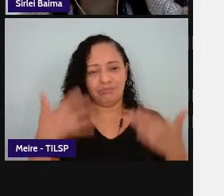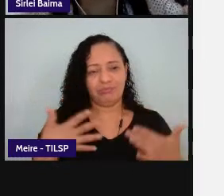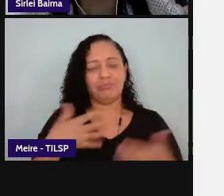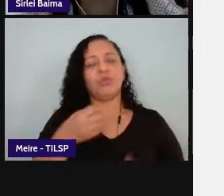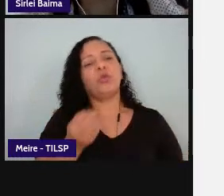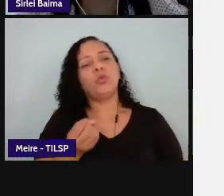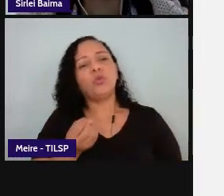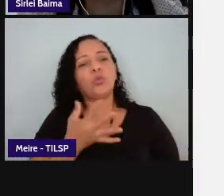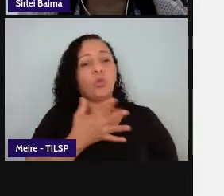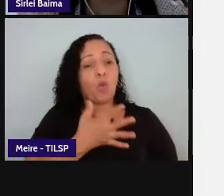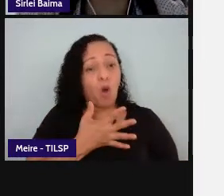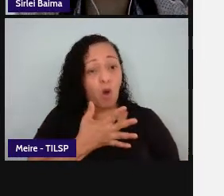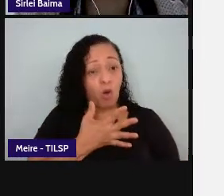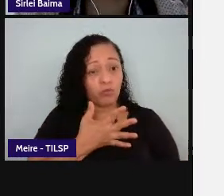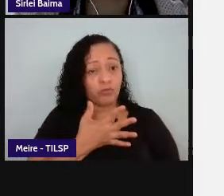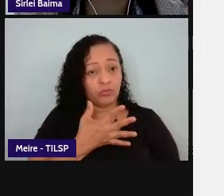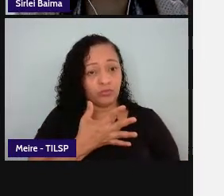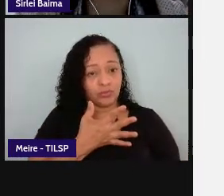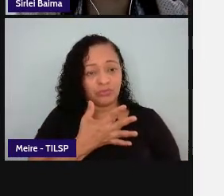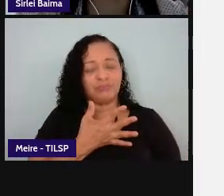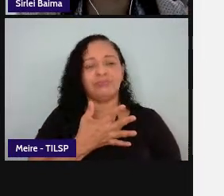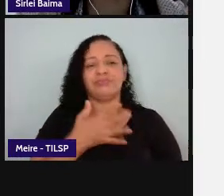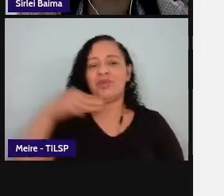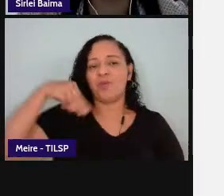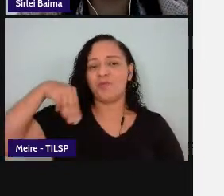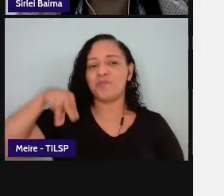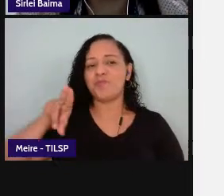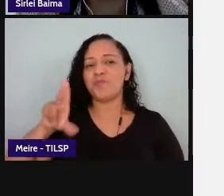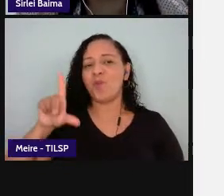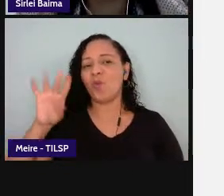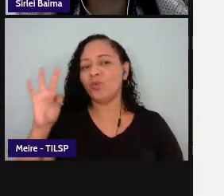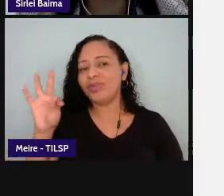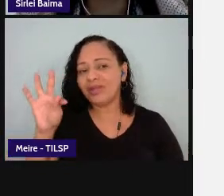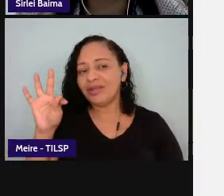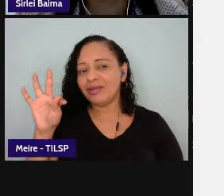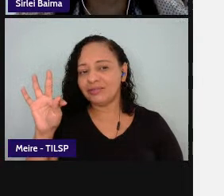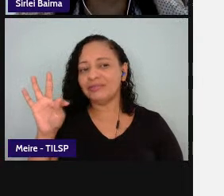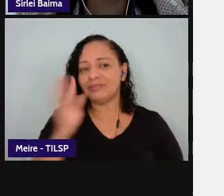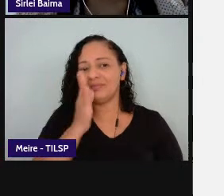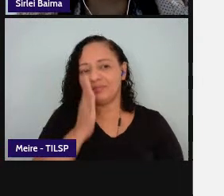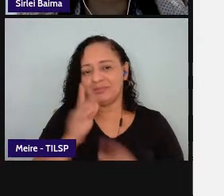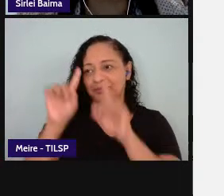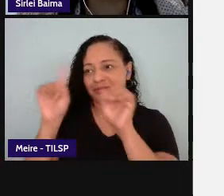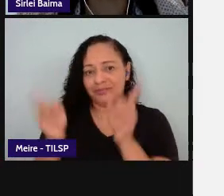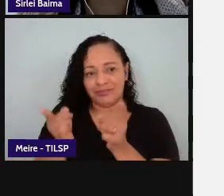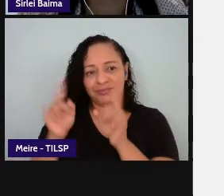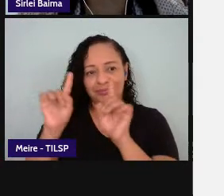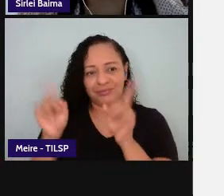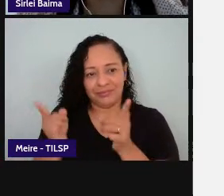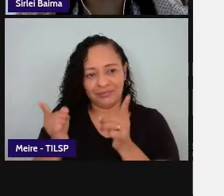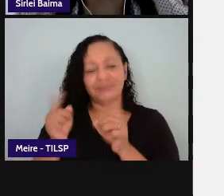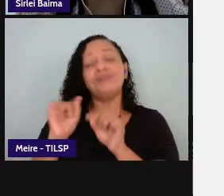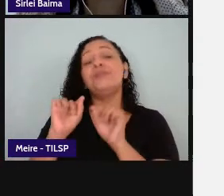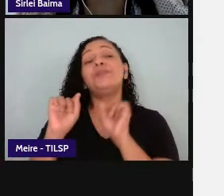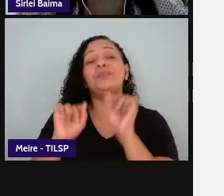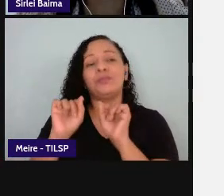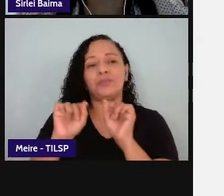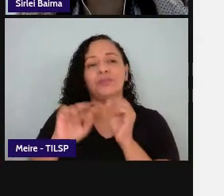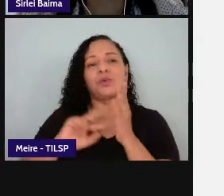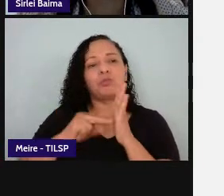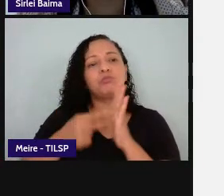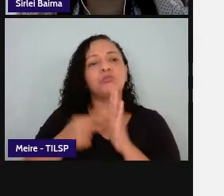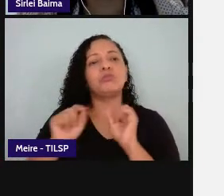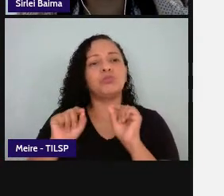estava entre parênteses de maneira proposital porque nessa abordagem não podemos esquecer das